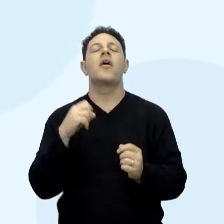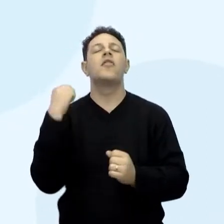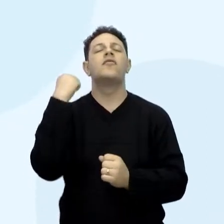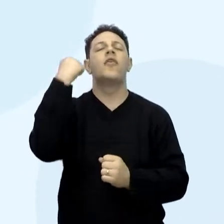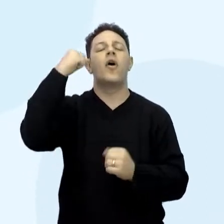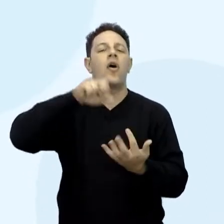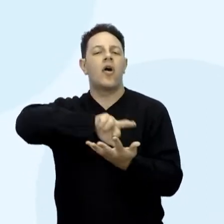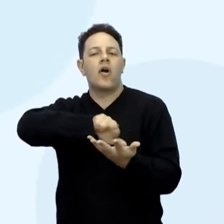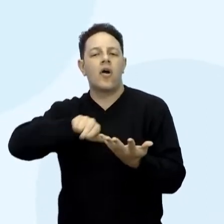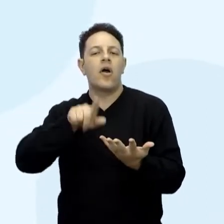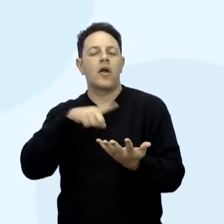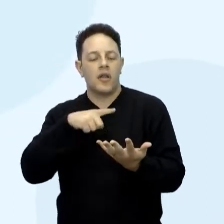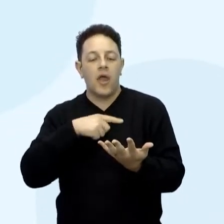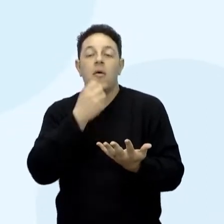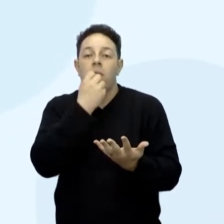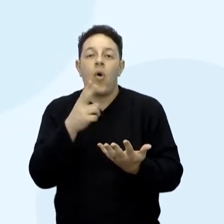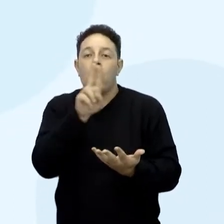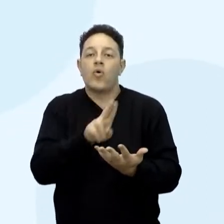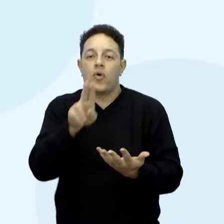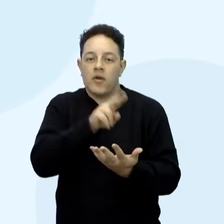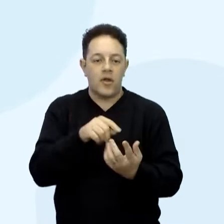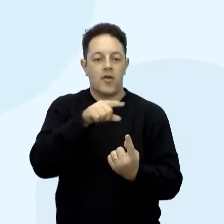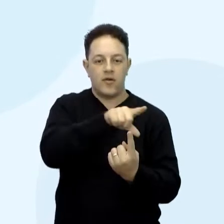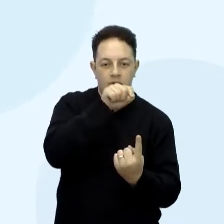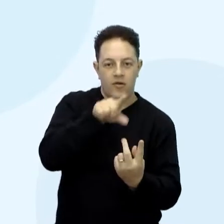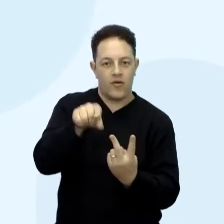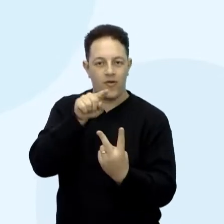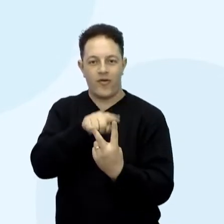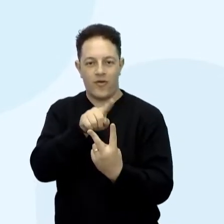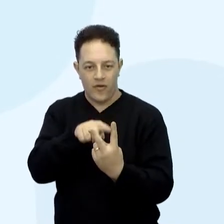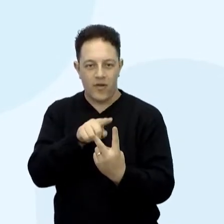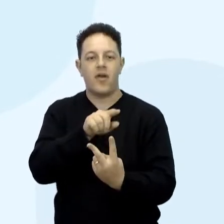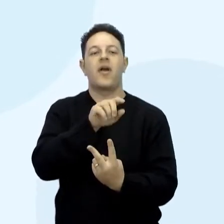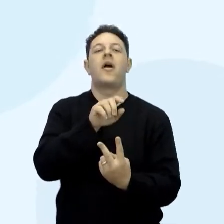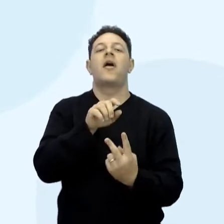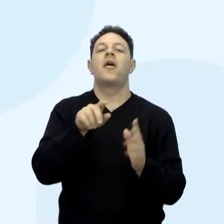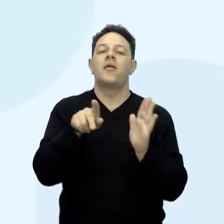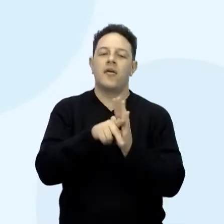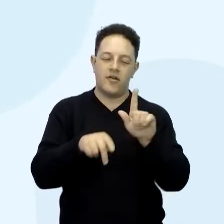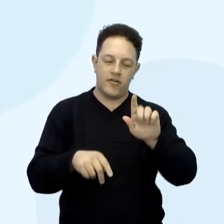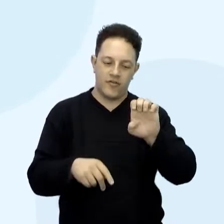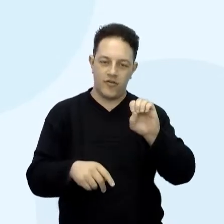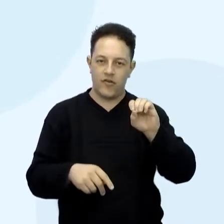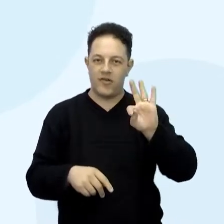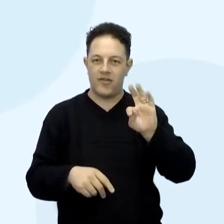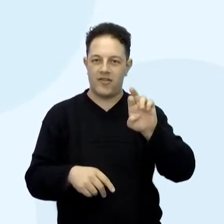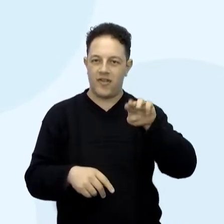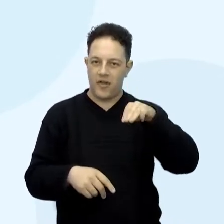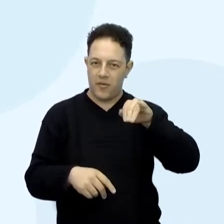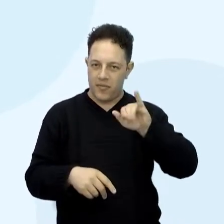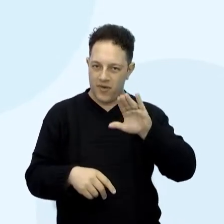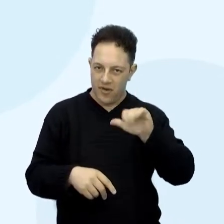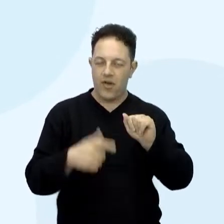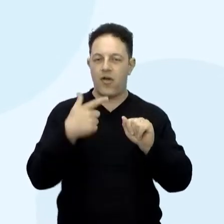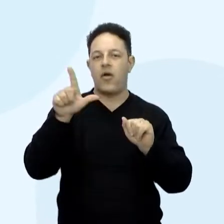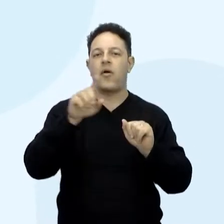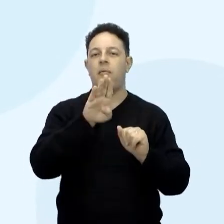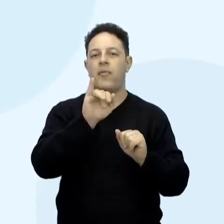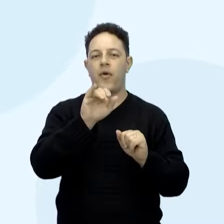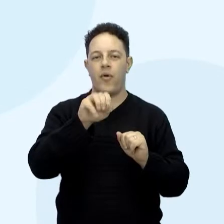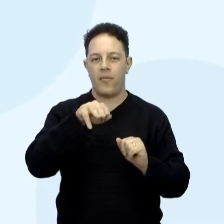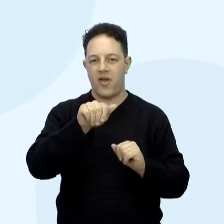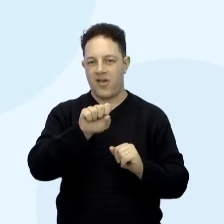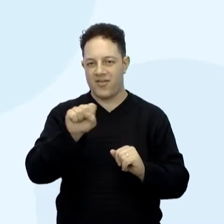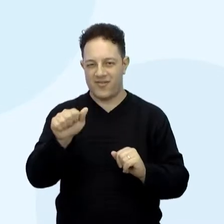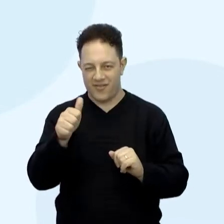relacionadas à utilização dessas duas fontes que a gente falou, né? Da energia geotérmica, né? A fonte geotérmica e também